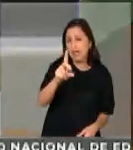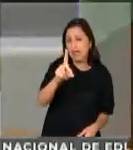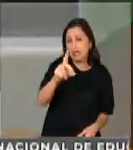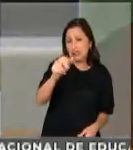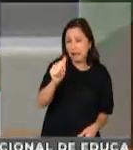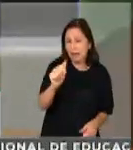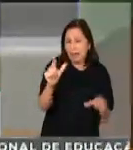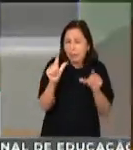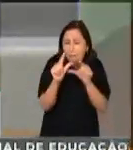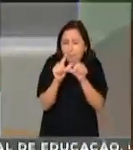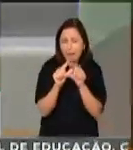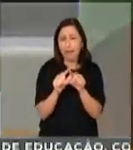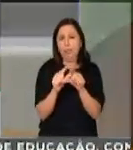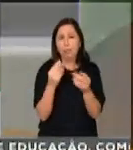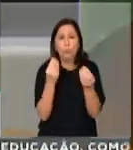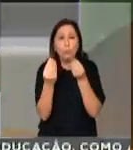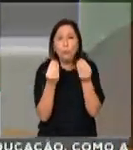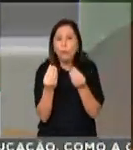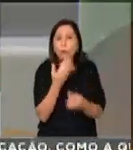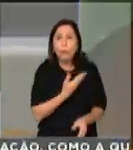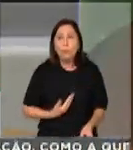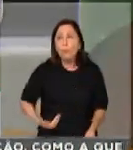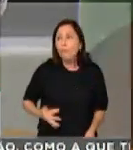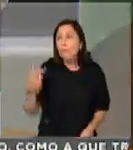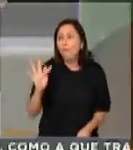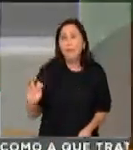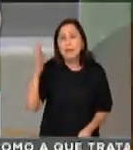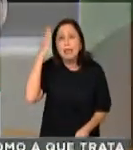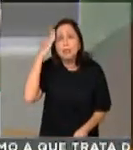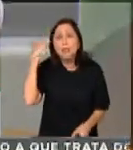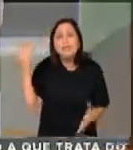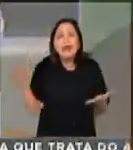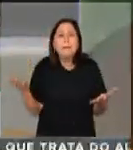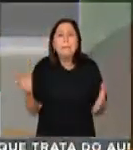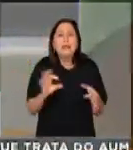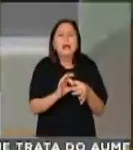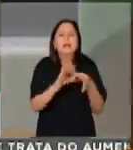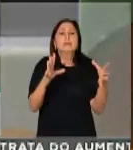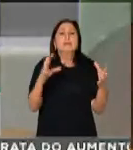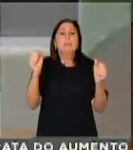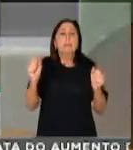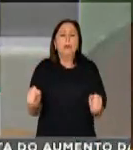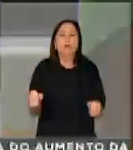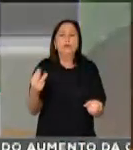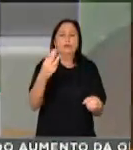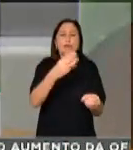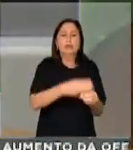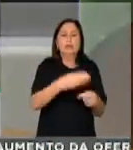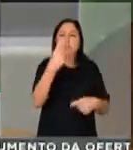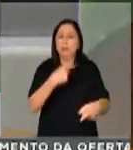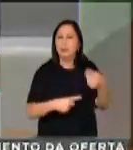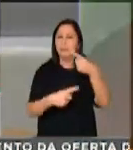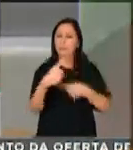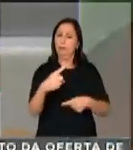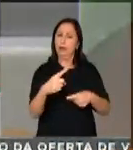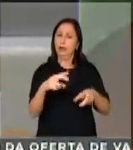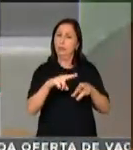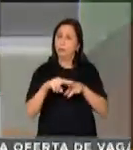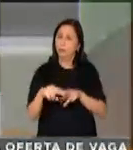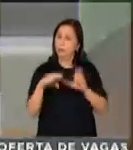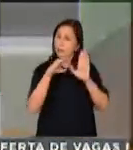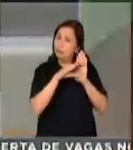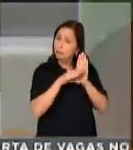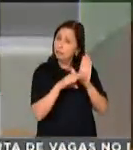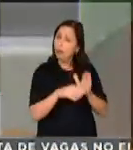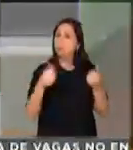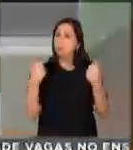apelo aos líderes, ao nosso presidente, para a gente colocar essas duas PECs em pauta, para que a gente vote,